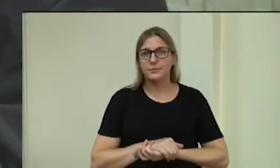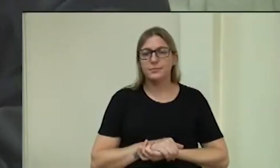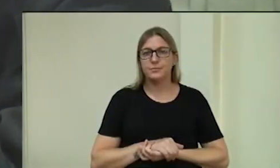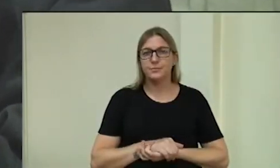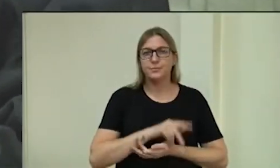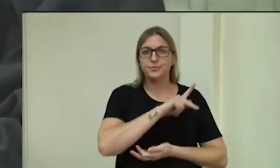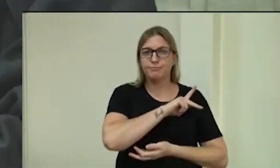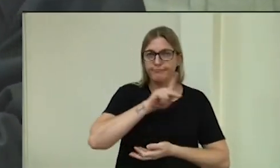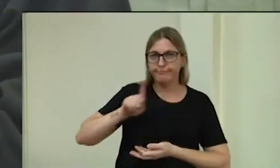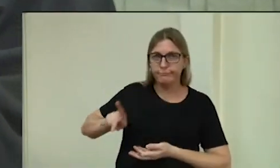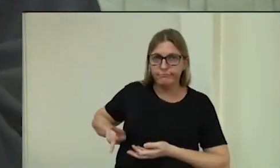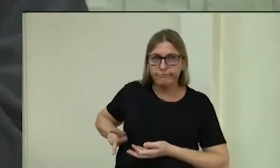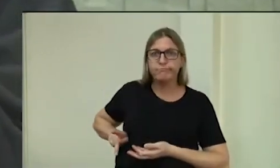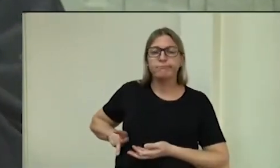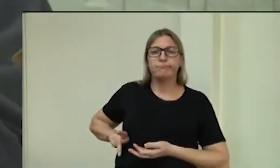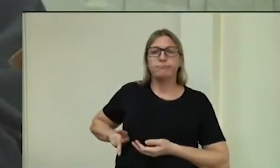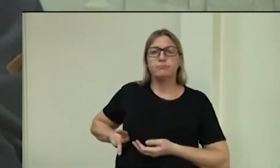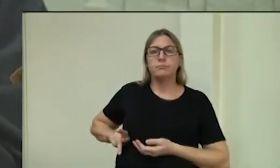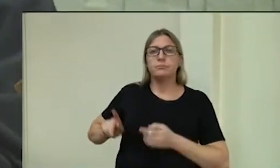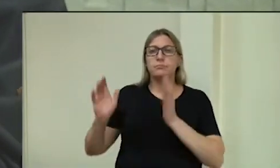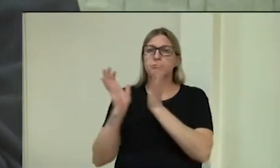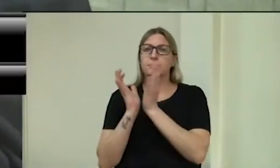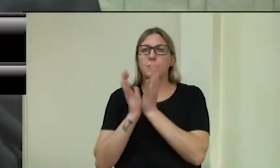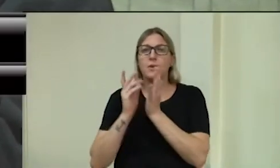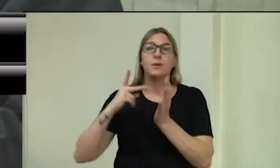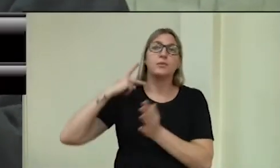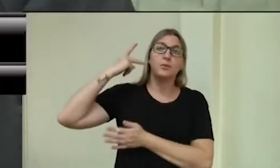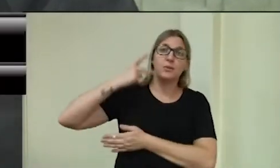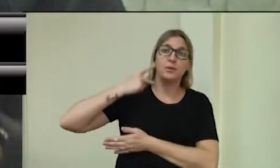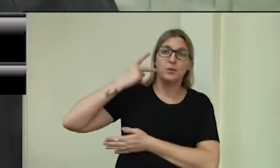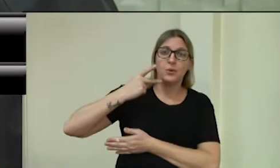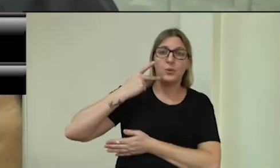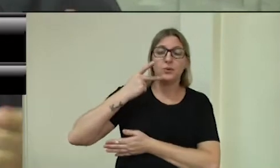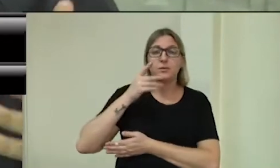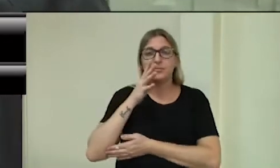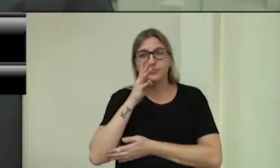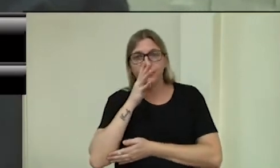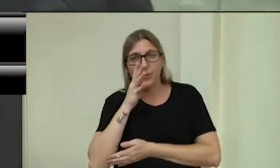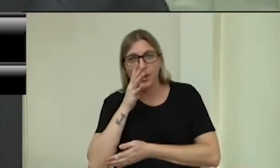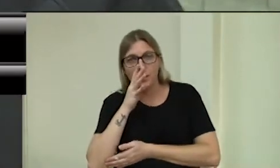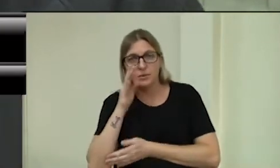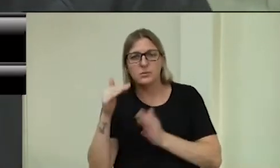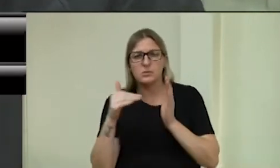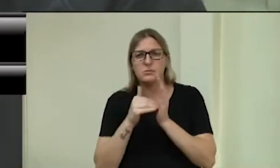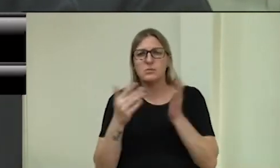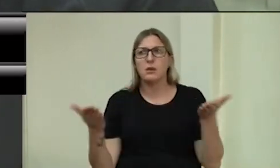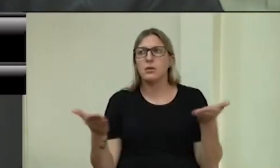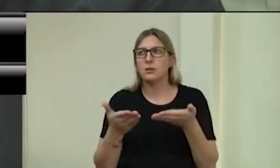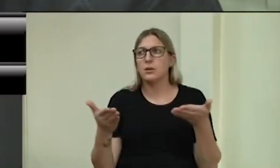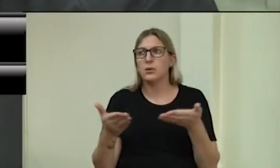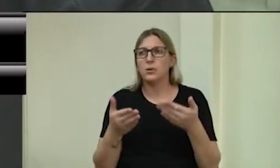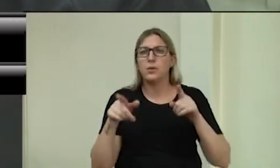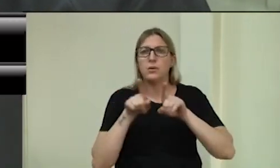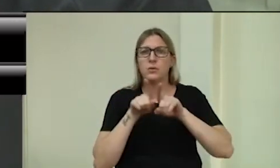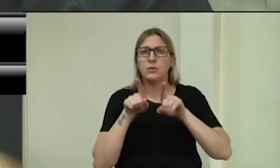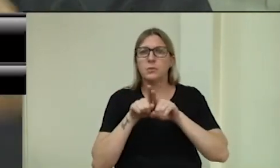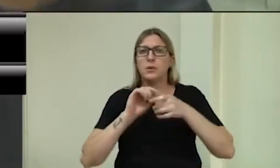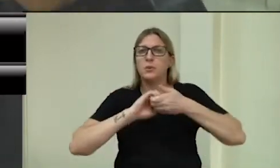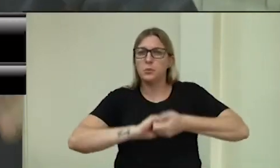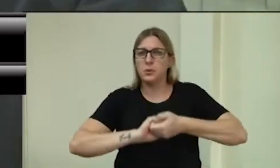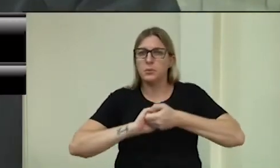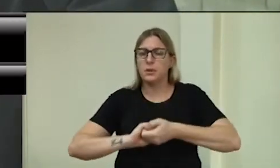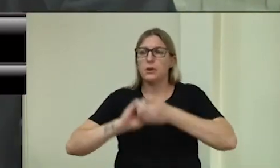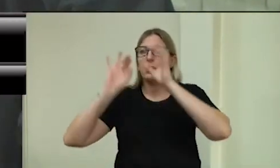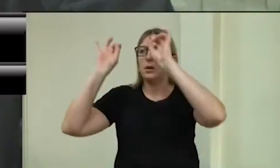Excelentíssima senhora presidente, colegas vereadores que nos acompanham no plenário até o presente momento, também fazer uma saudação